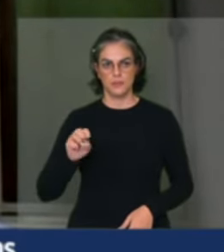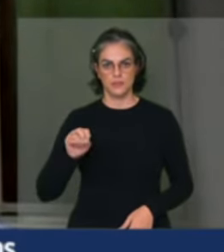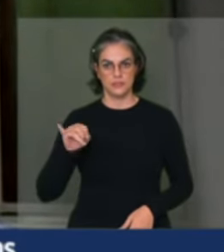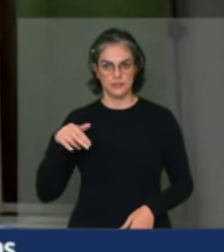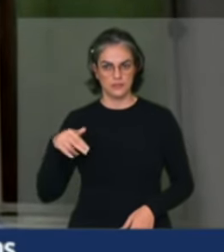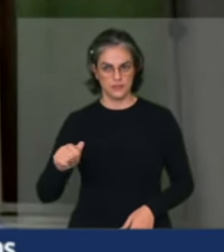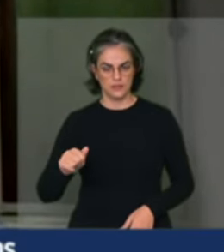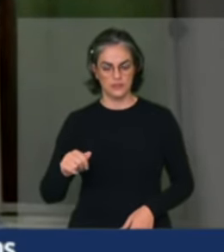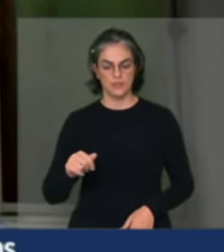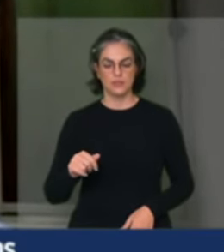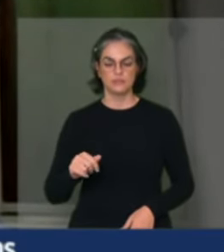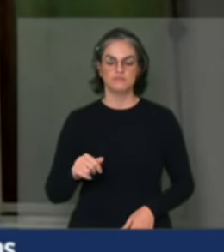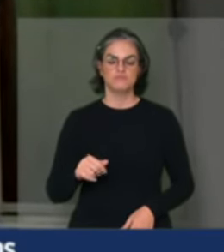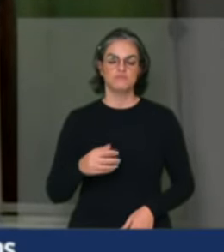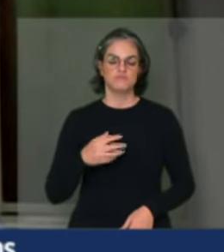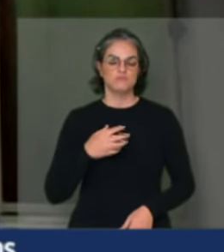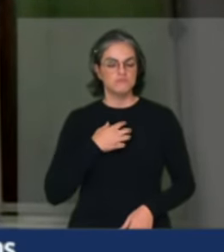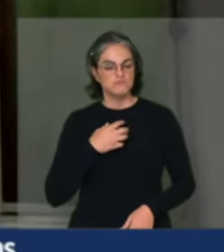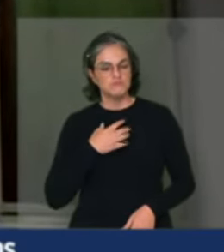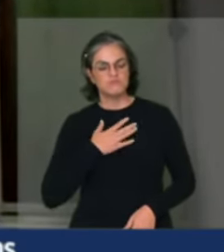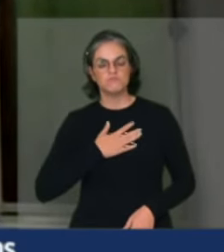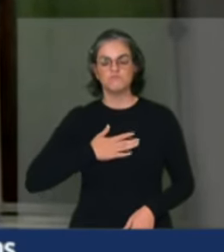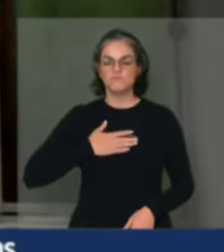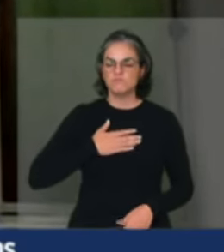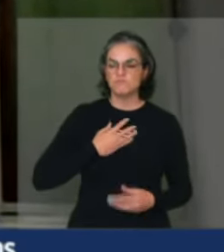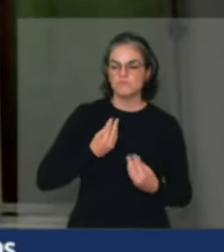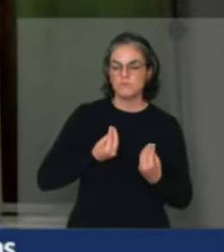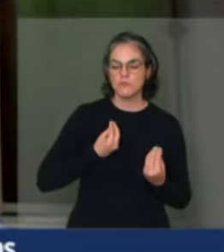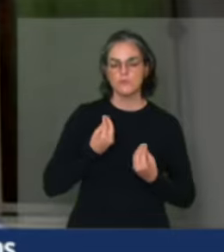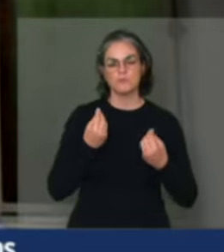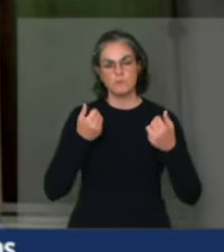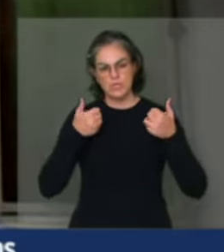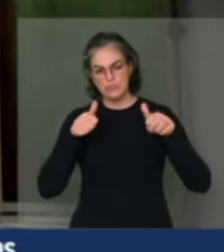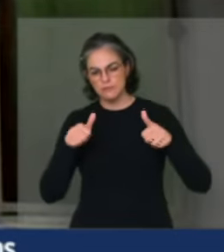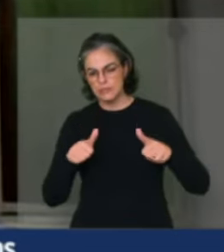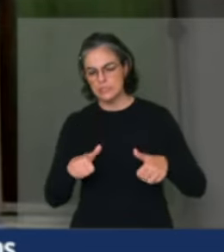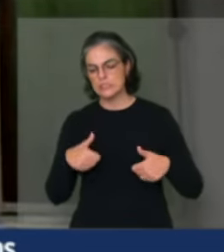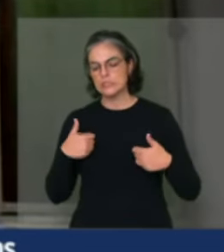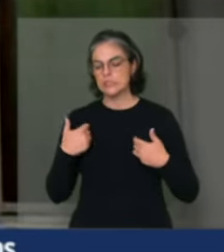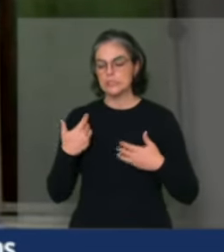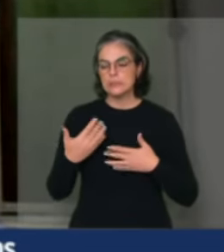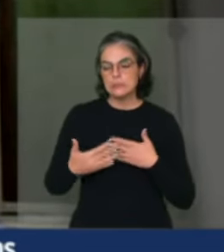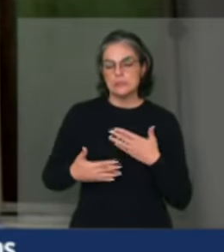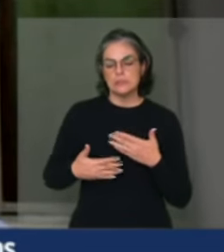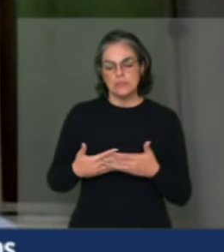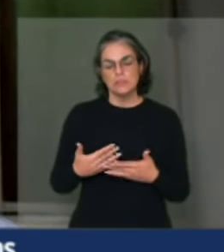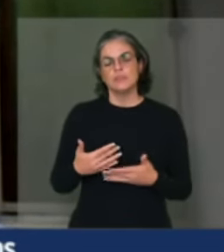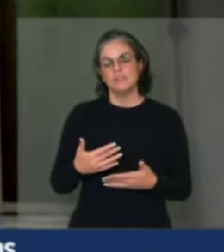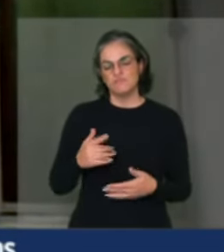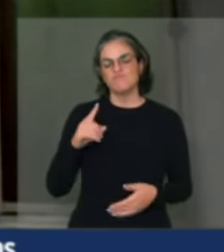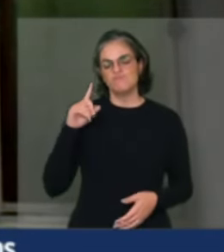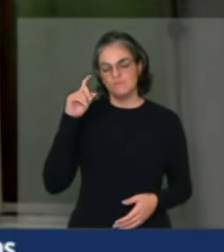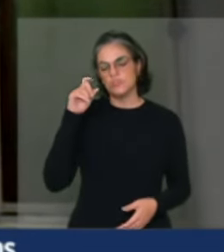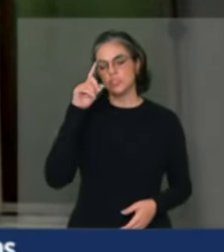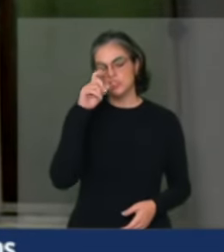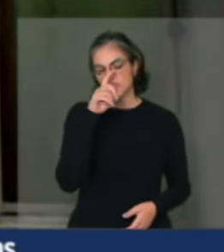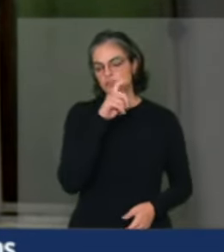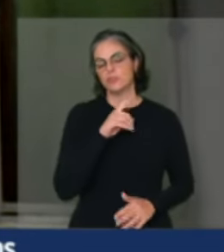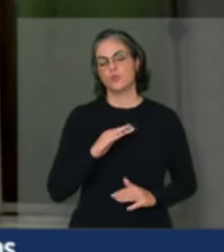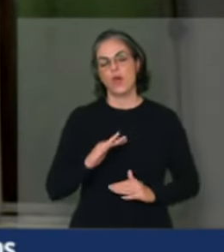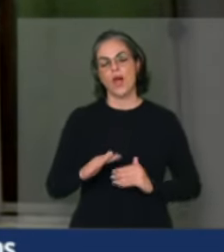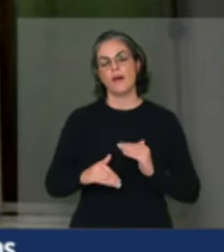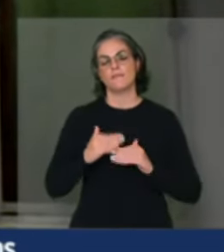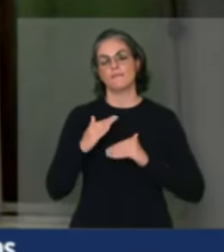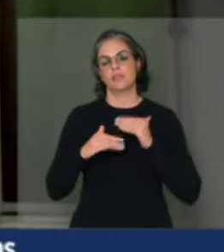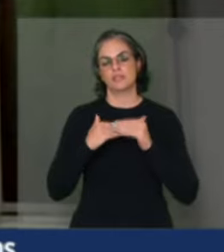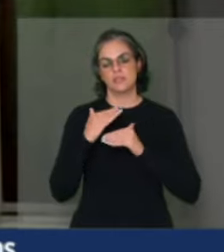avaliando o quanto está difícil avançar naquilo que é